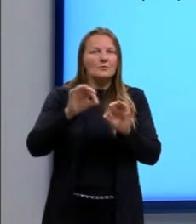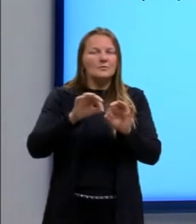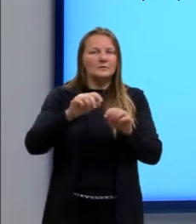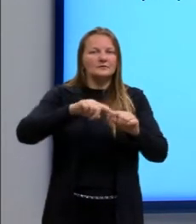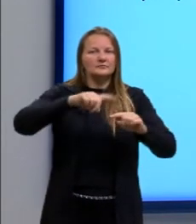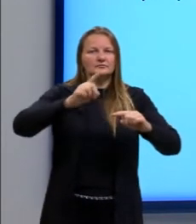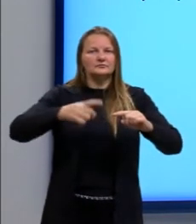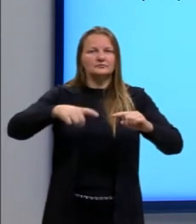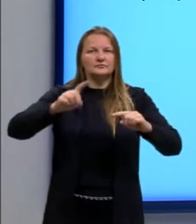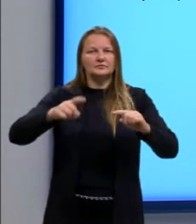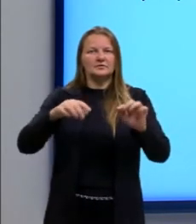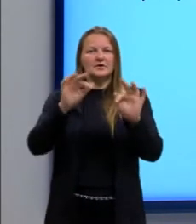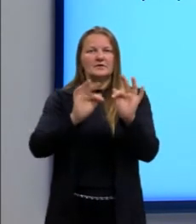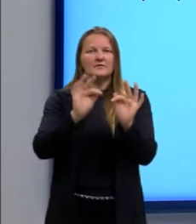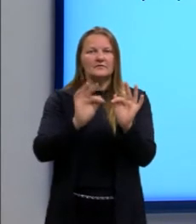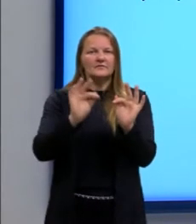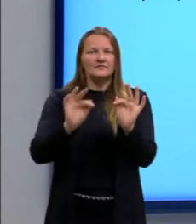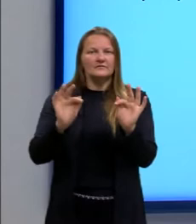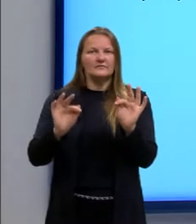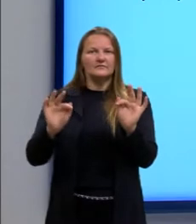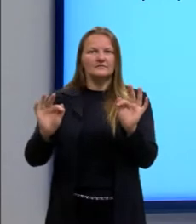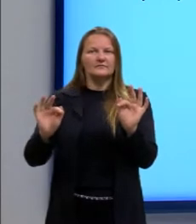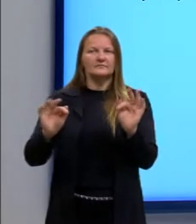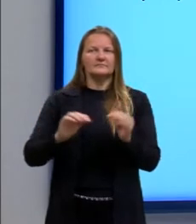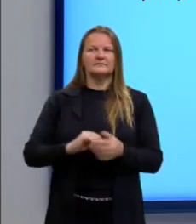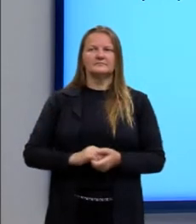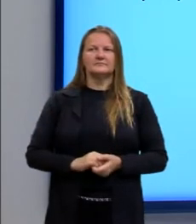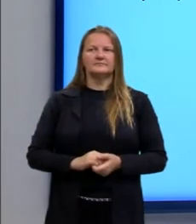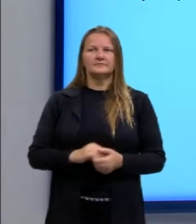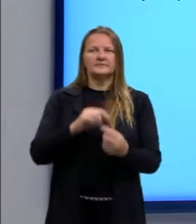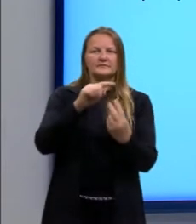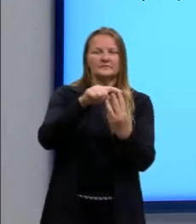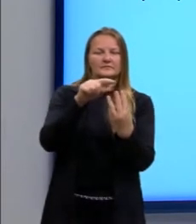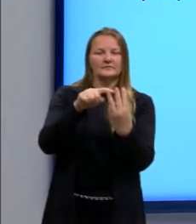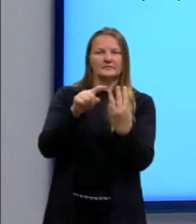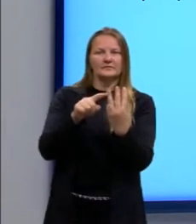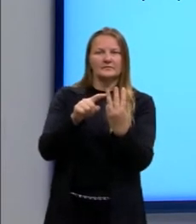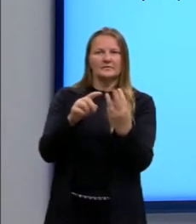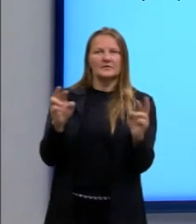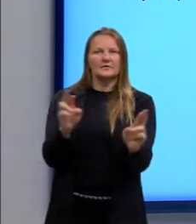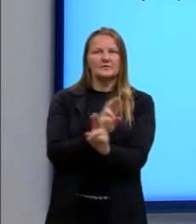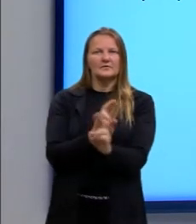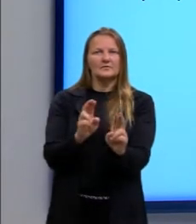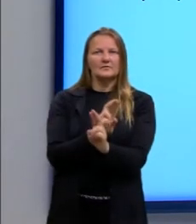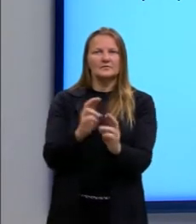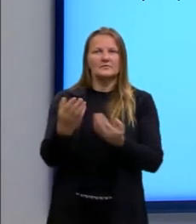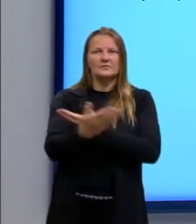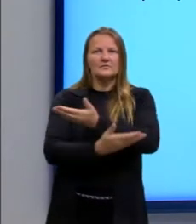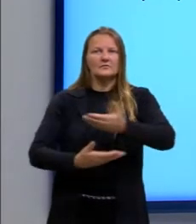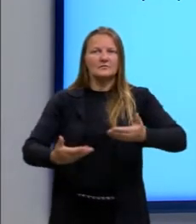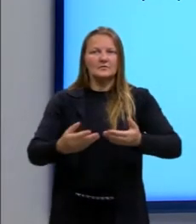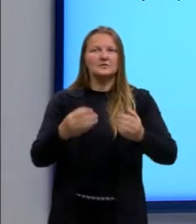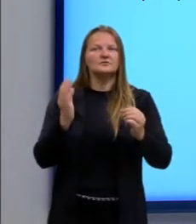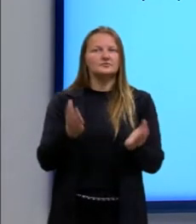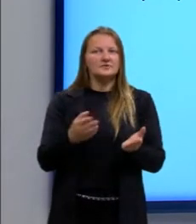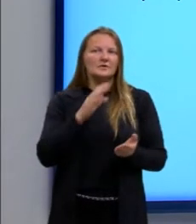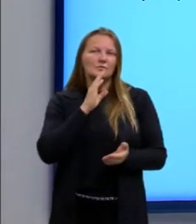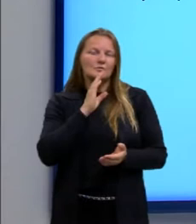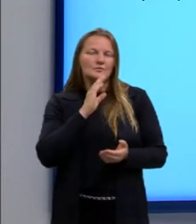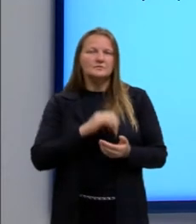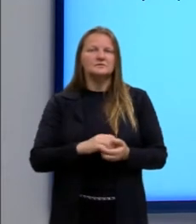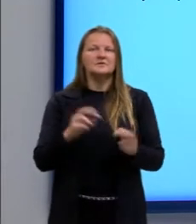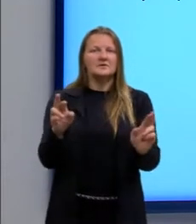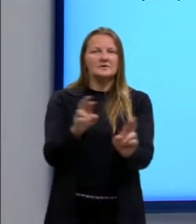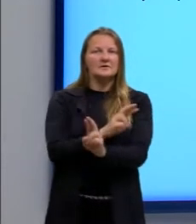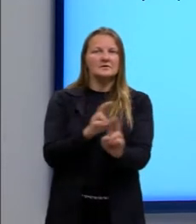e frequência, que apareceu aqui. Então quer dizer que a gente pode usar essa relação aqui, que a gente já viu. Essa relação